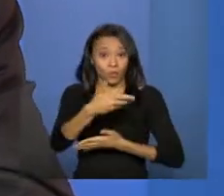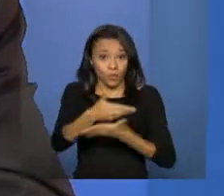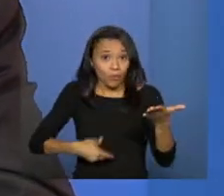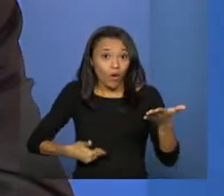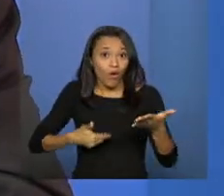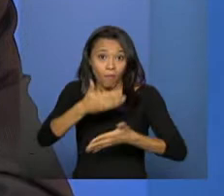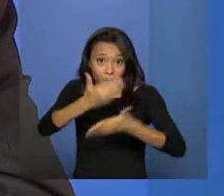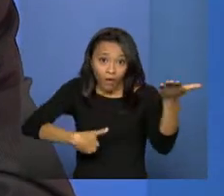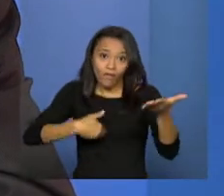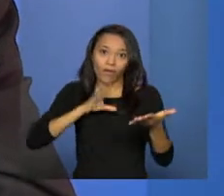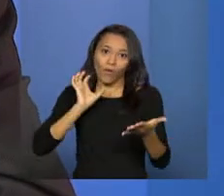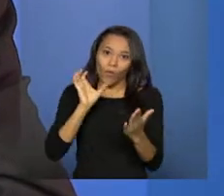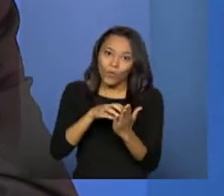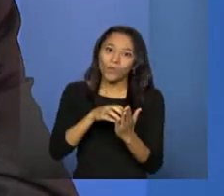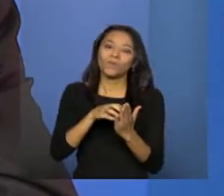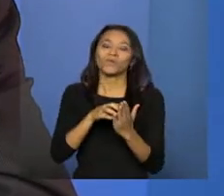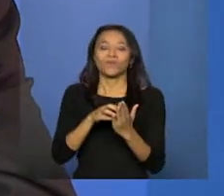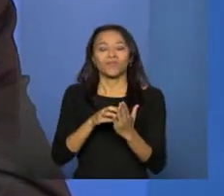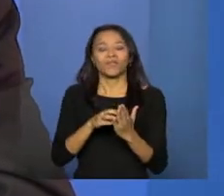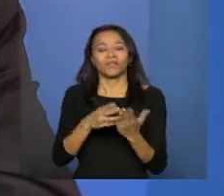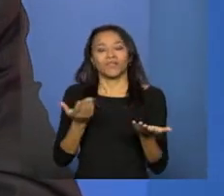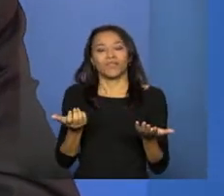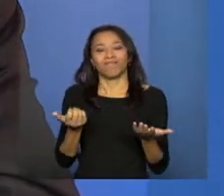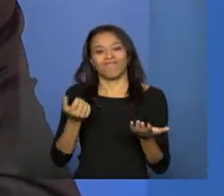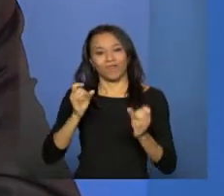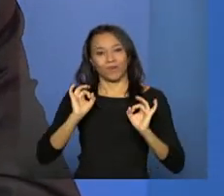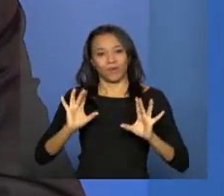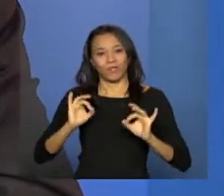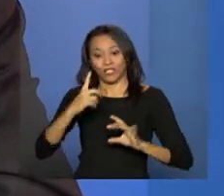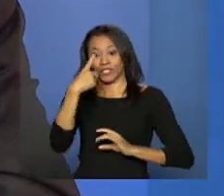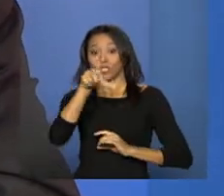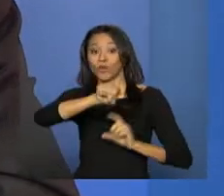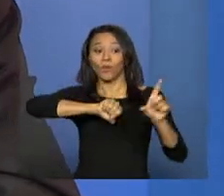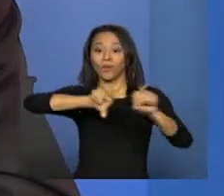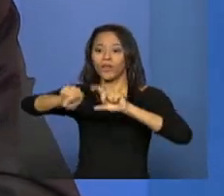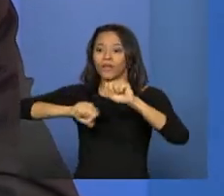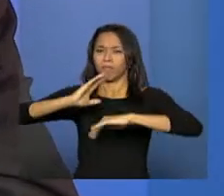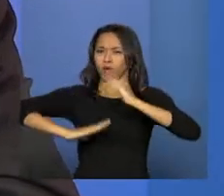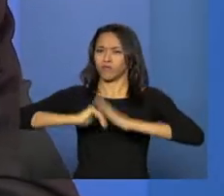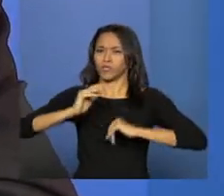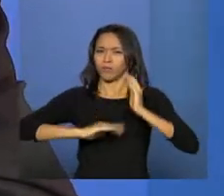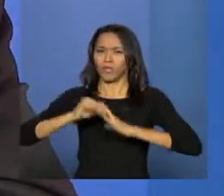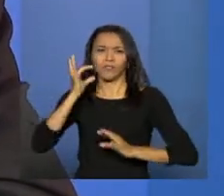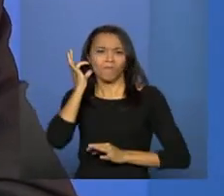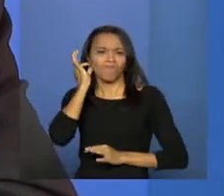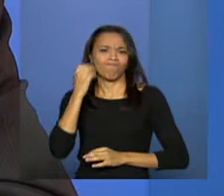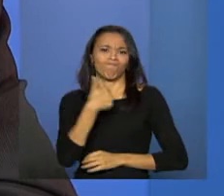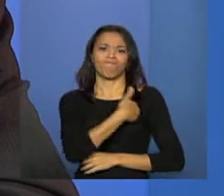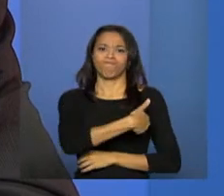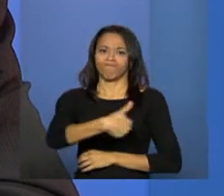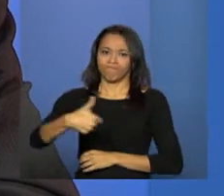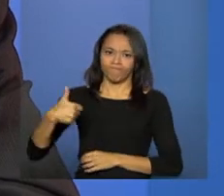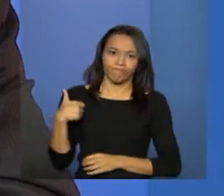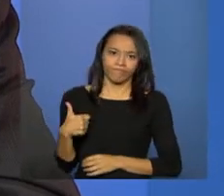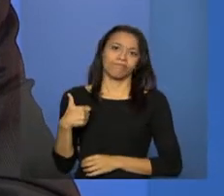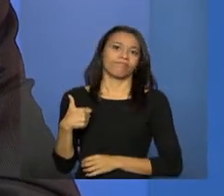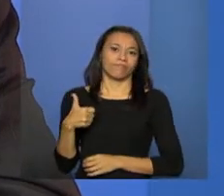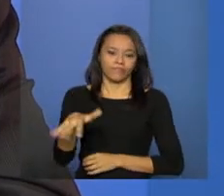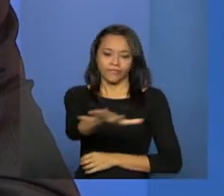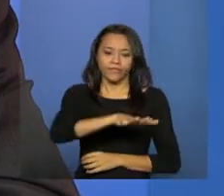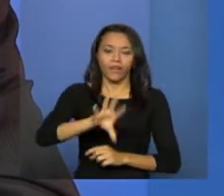venha qualificar a nossa entrega para a população brasileira, para a população que requer da assistência social,